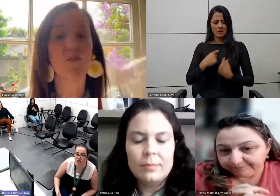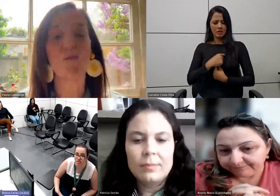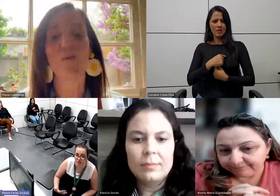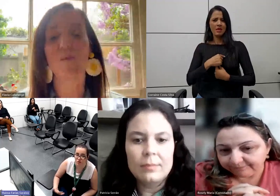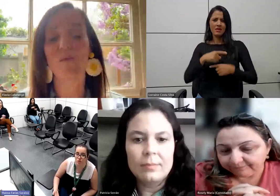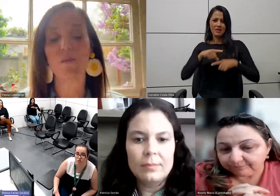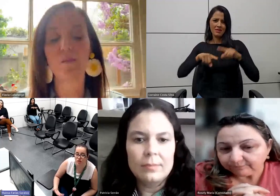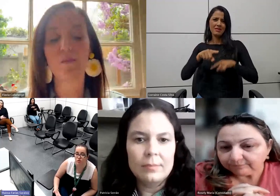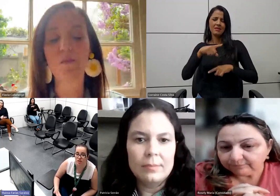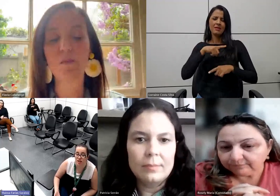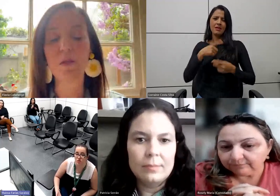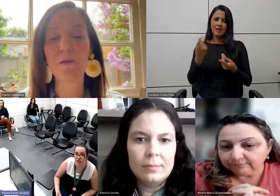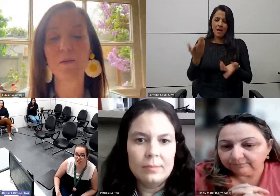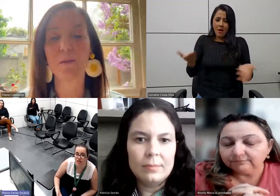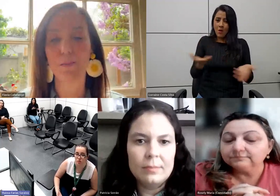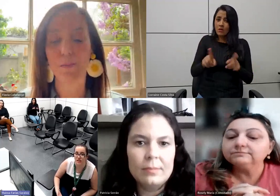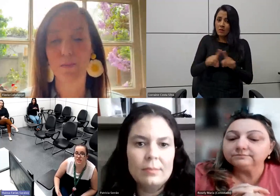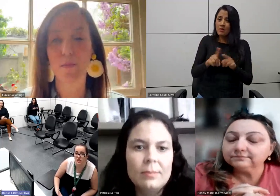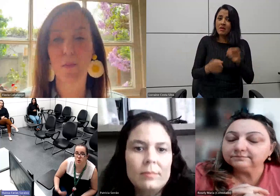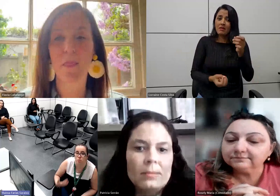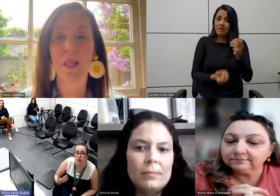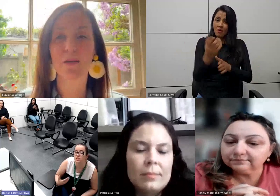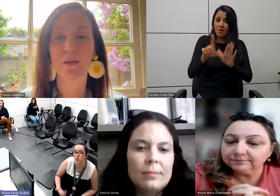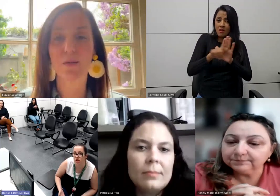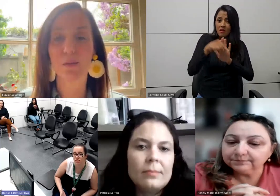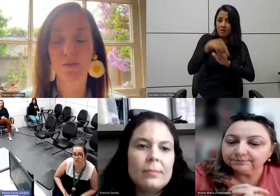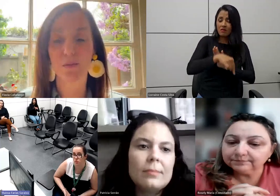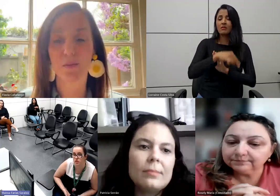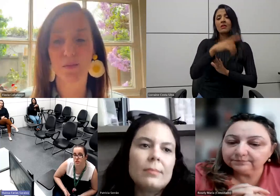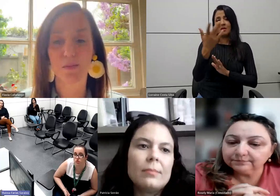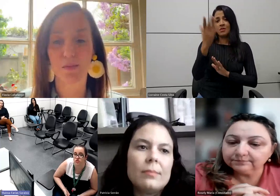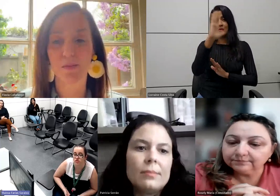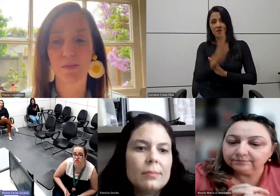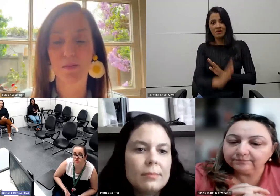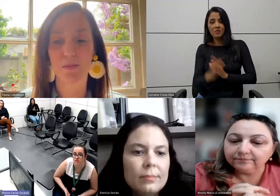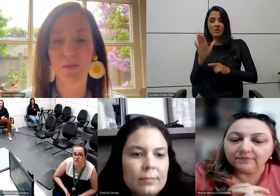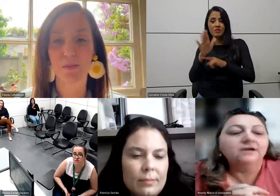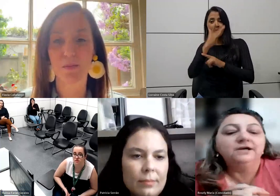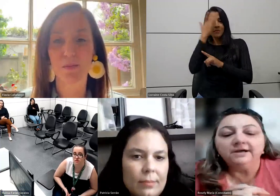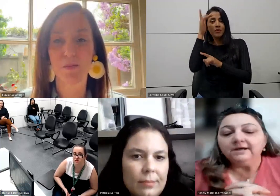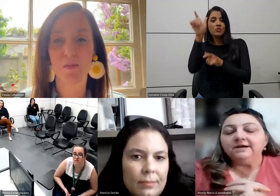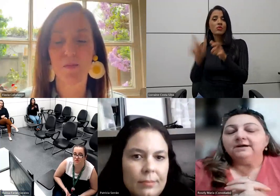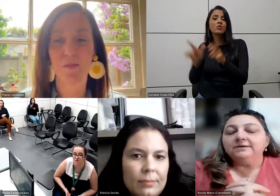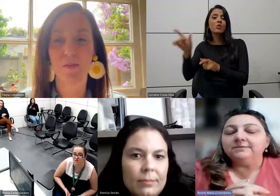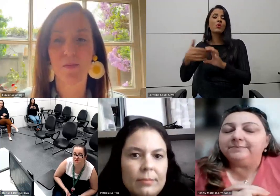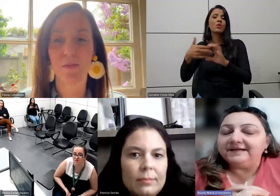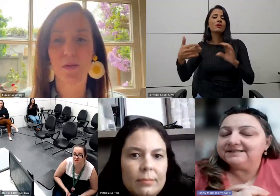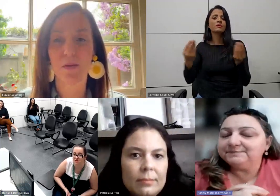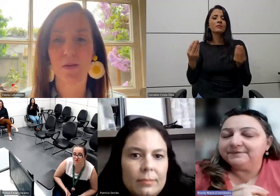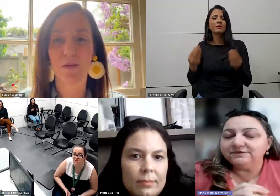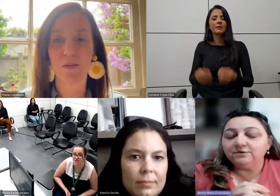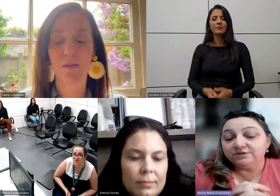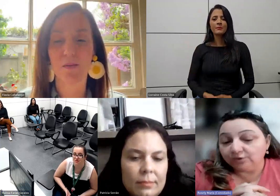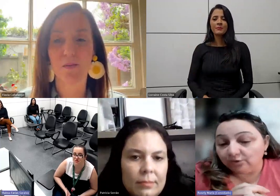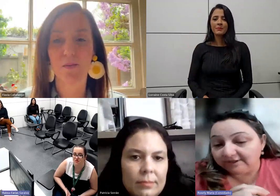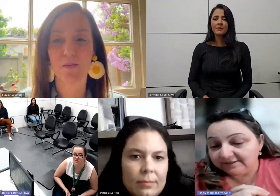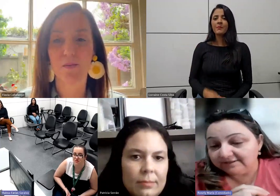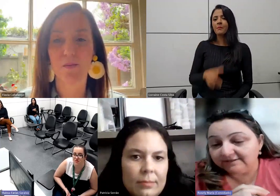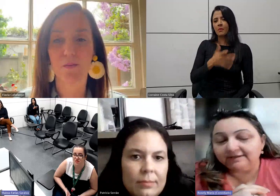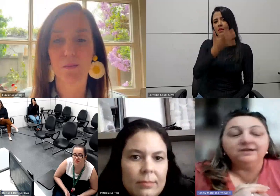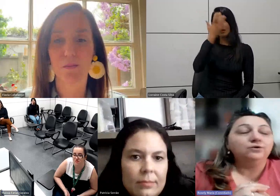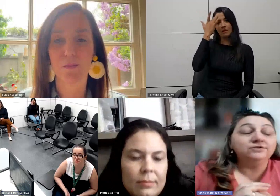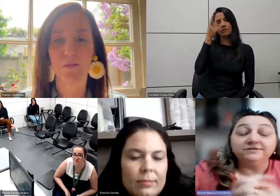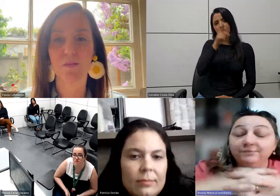ainda mais agora, tendo virado lei aqui no Brasil, para ajudar essas pessoas? Para essas pessoas